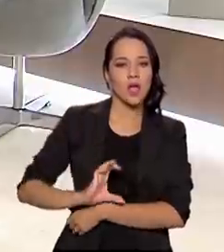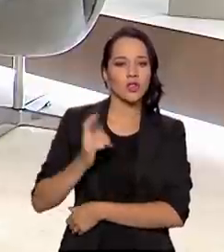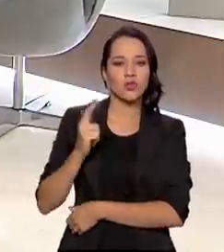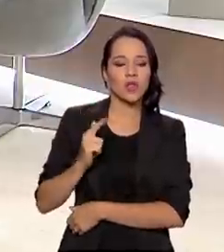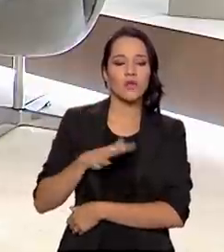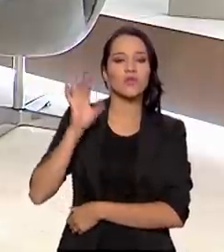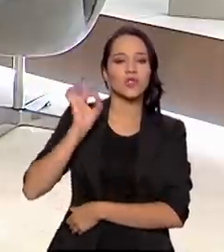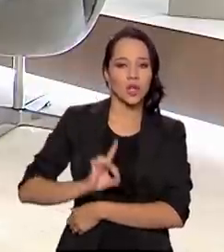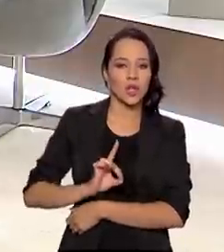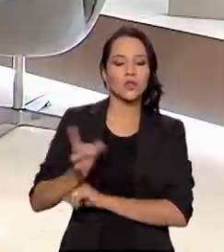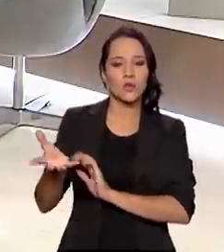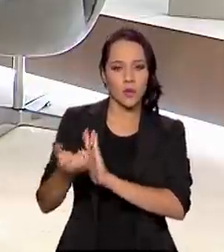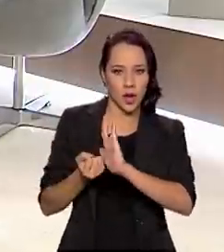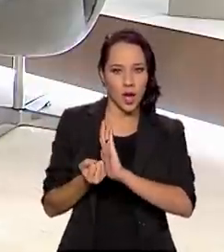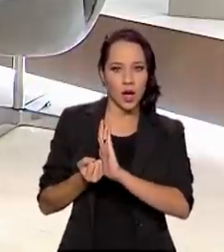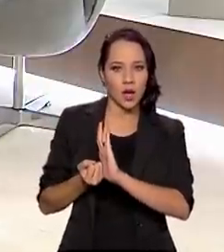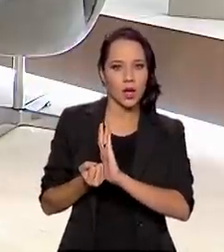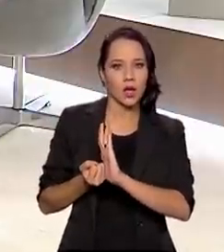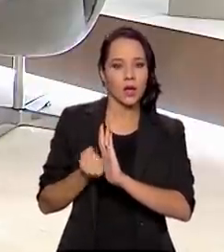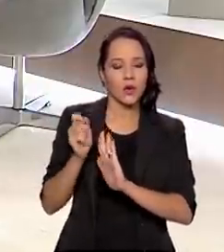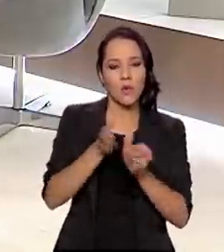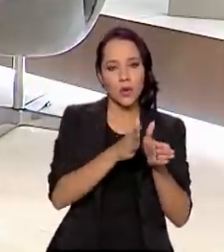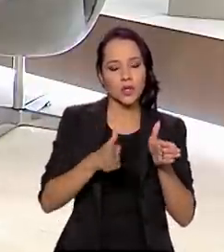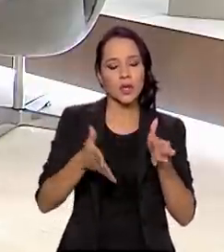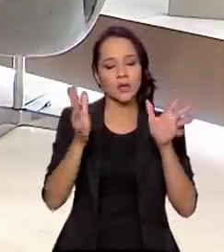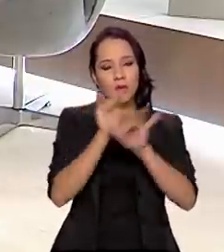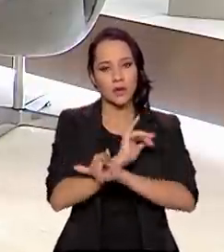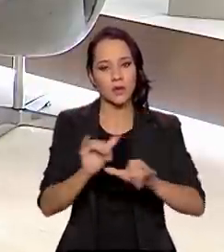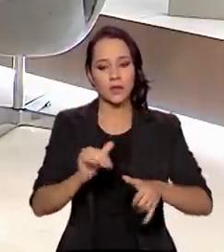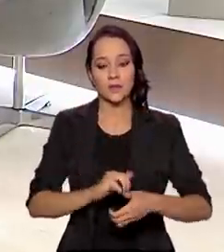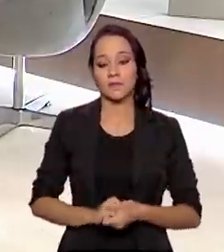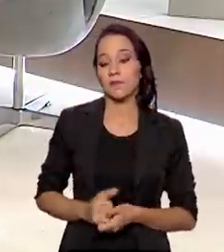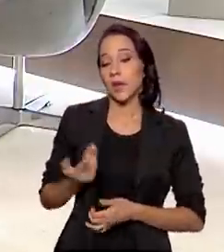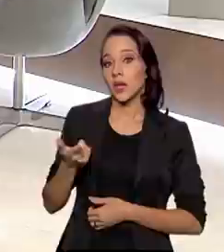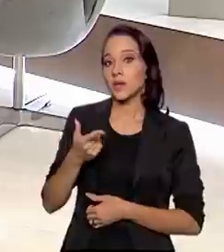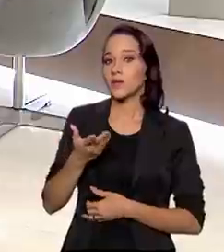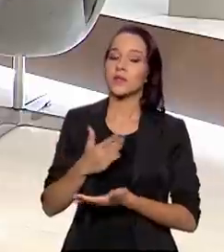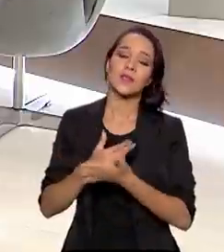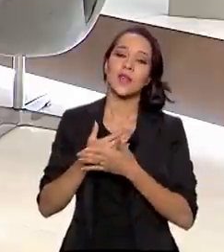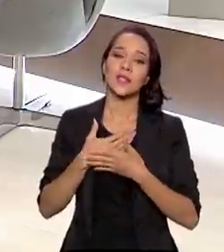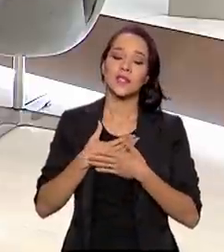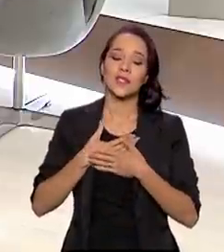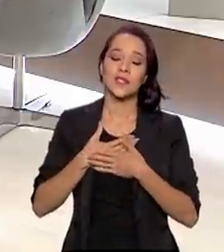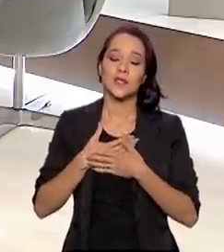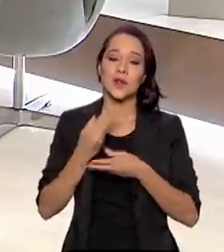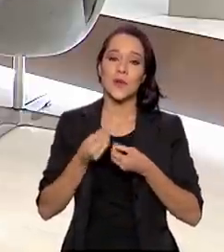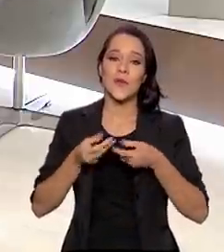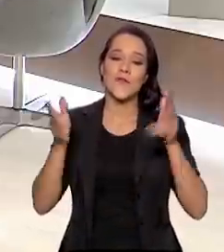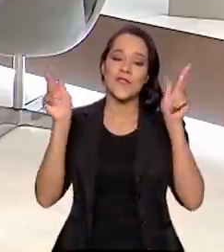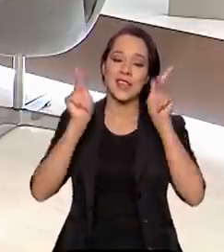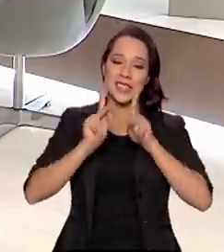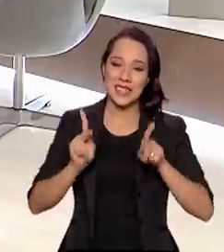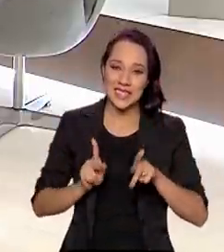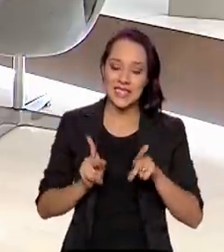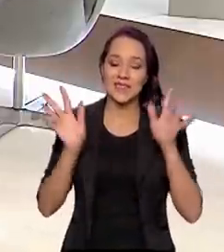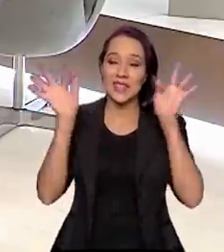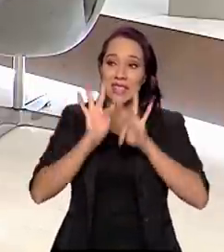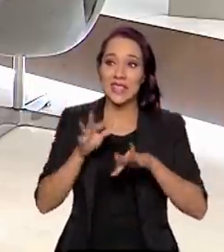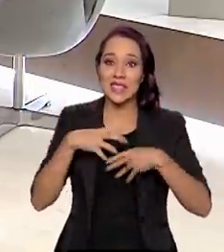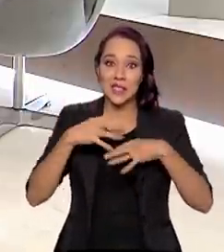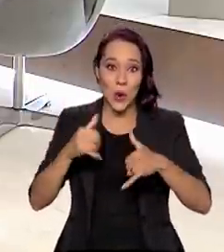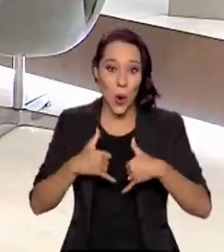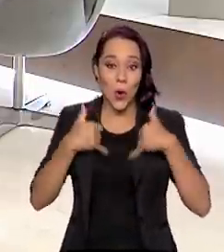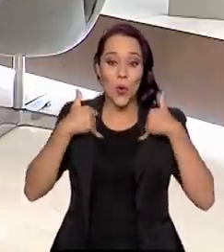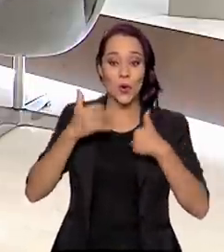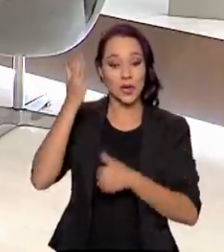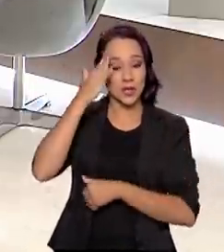não tivesse o direito de receber com aquele processamento que foi feito. Então, isso nos dá muita felicidade, muito orgulho, em saber